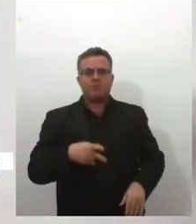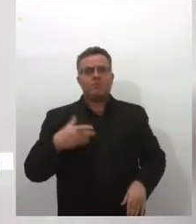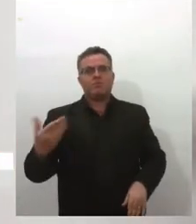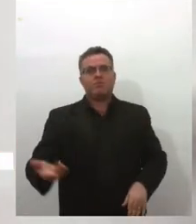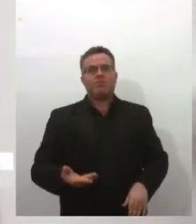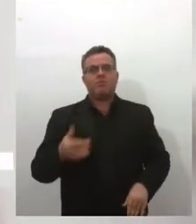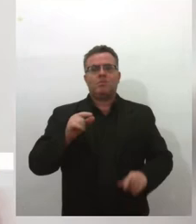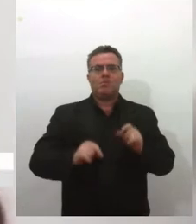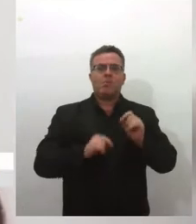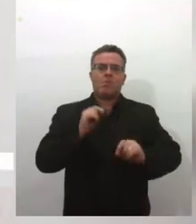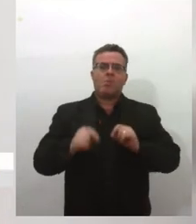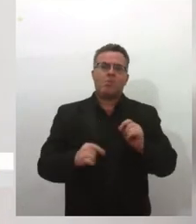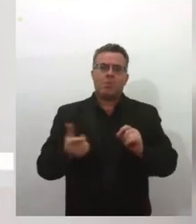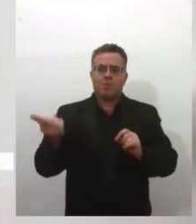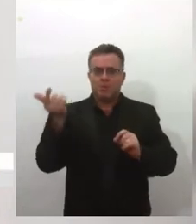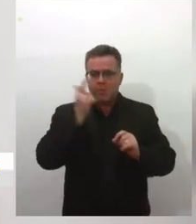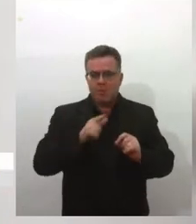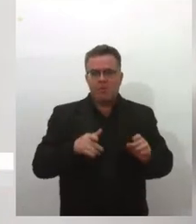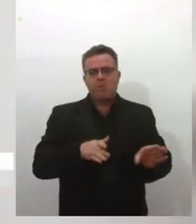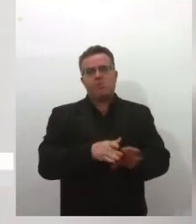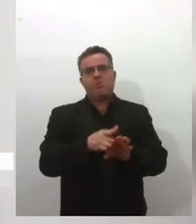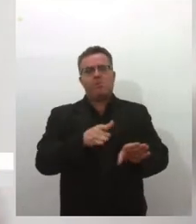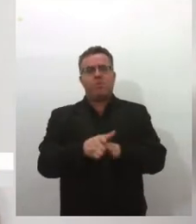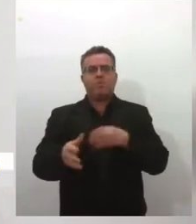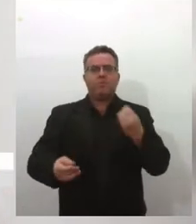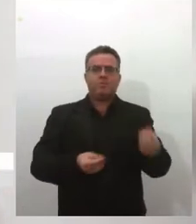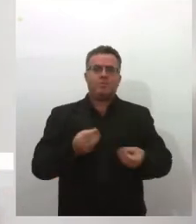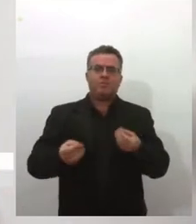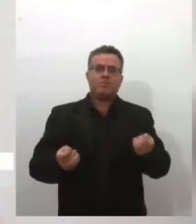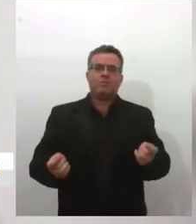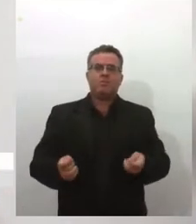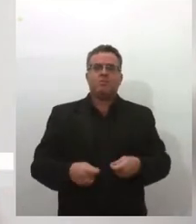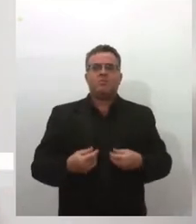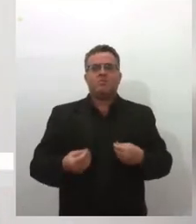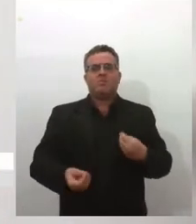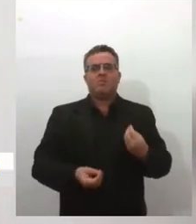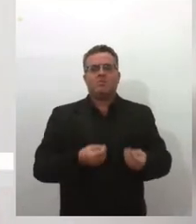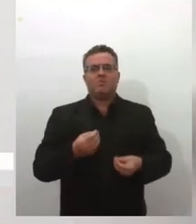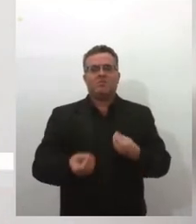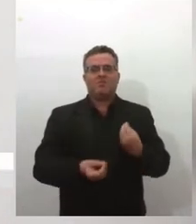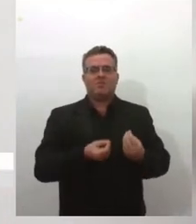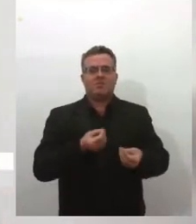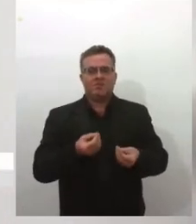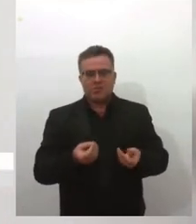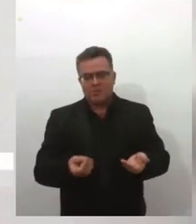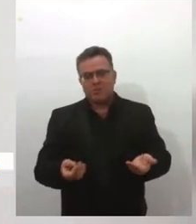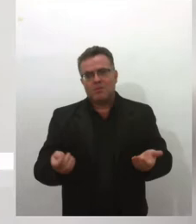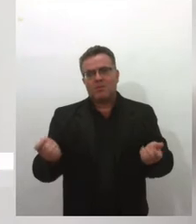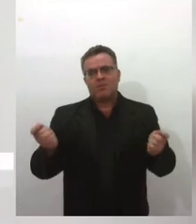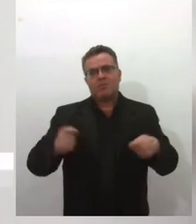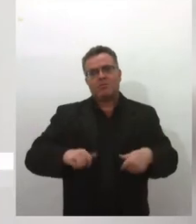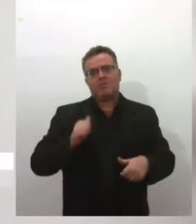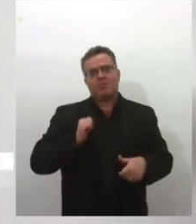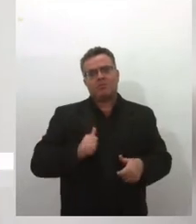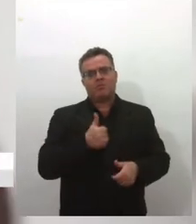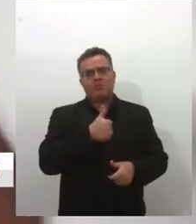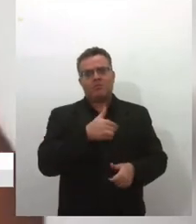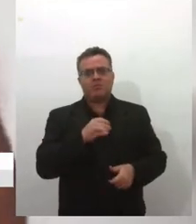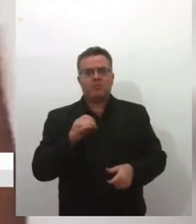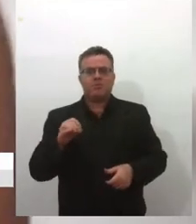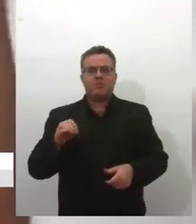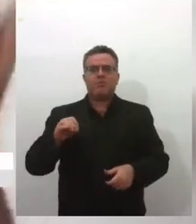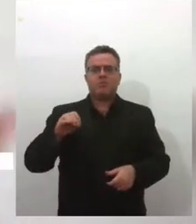que a agência consegue fazer, cada país tem a UIN, que tem essa proporção dessas bolsas que premia 100 mulheres, com essas